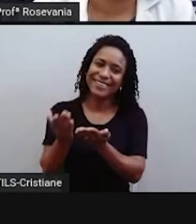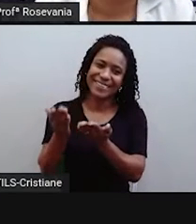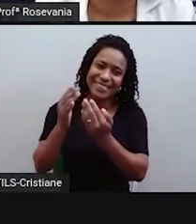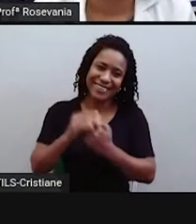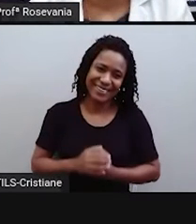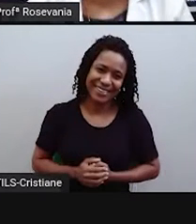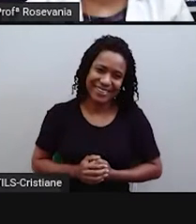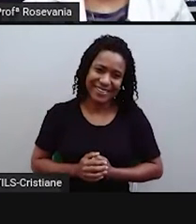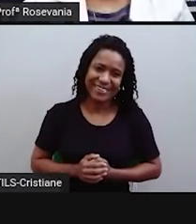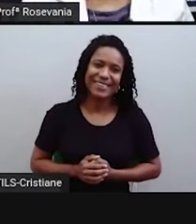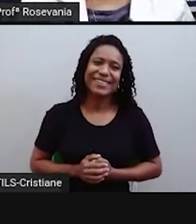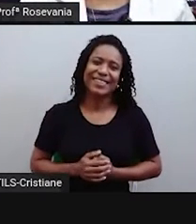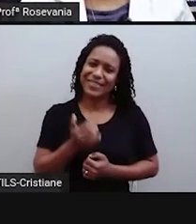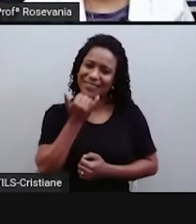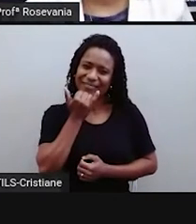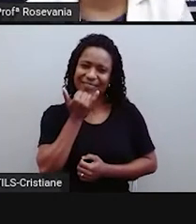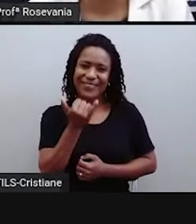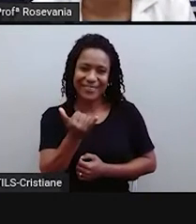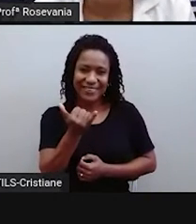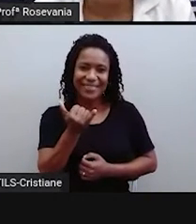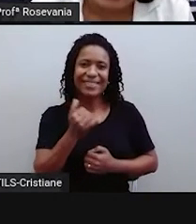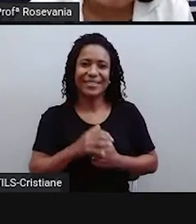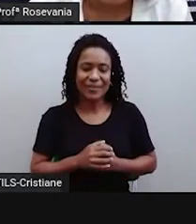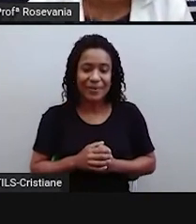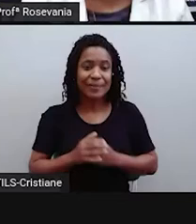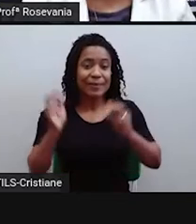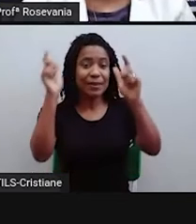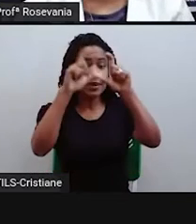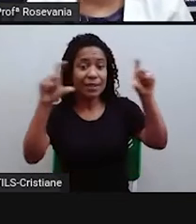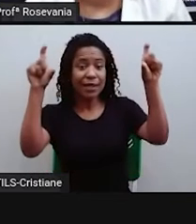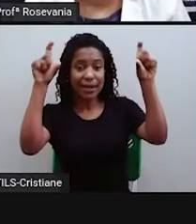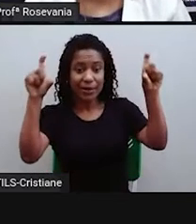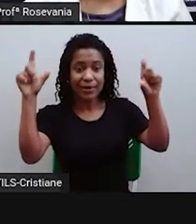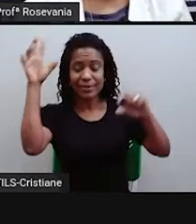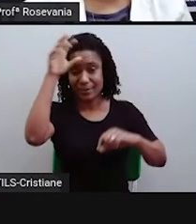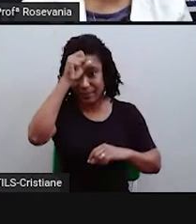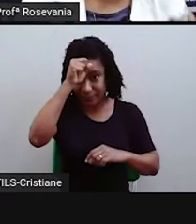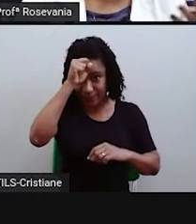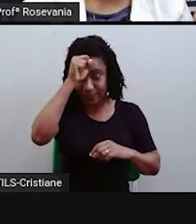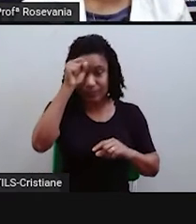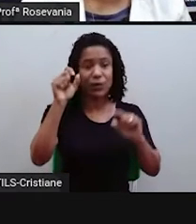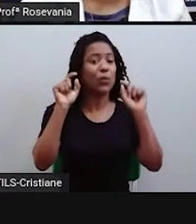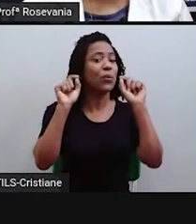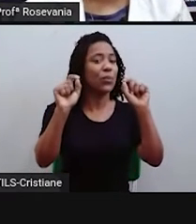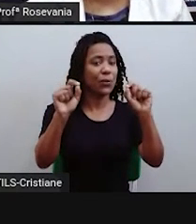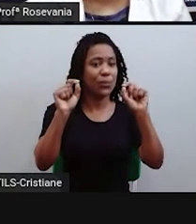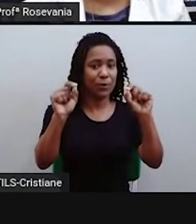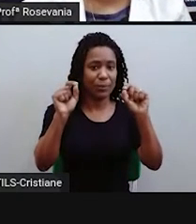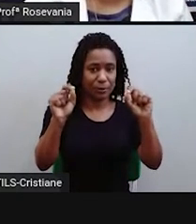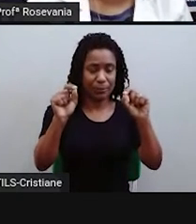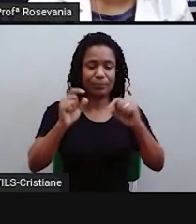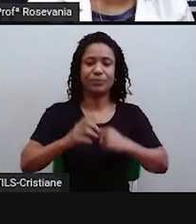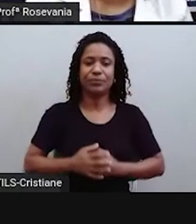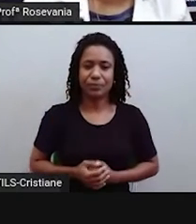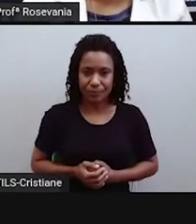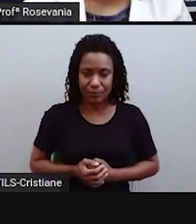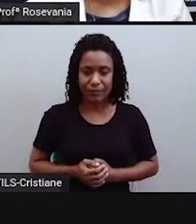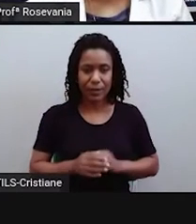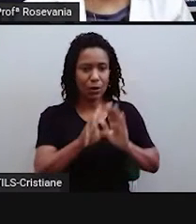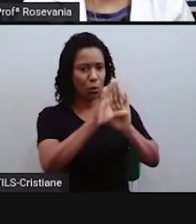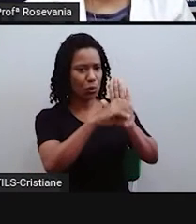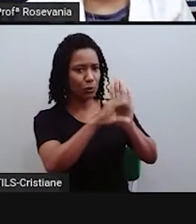aqui, né, da nossa companheira. Então, qual será, né, o tema da aula de hoje? Se a gente já vem falando, né, desses conceitos